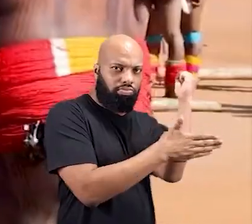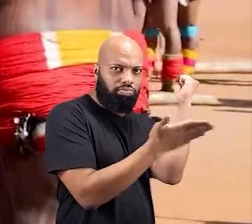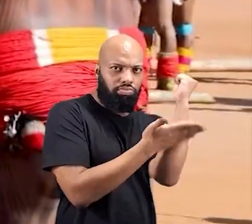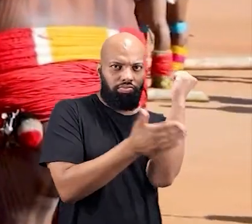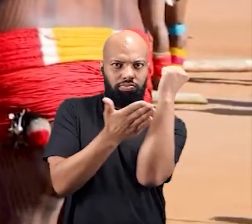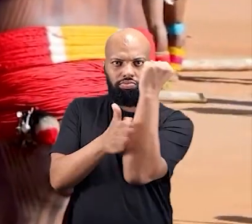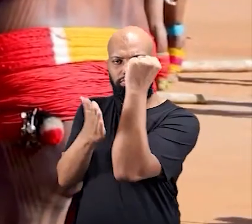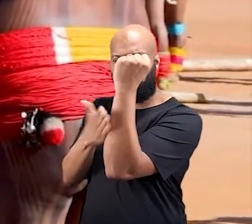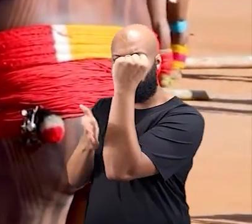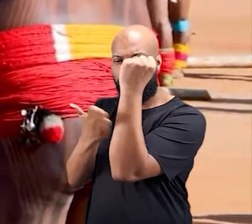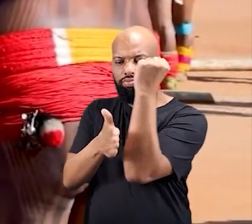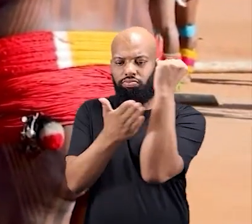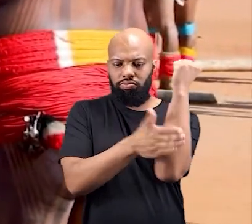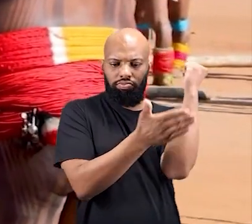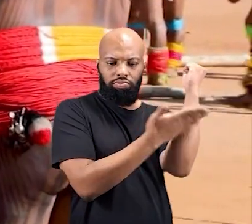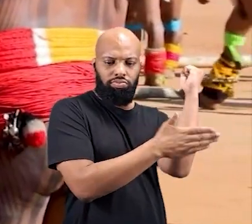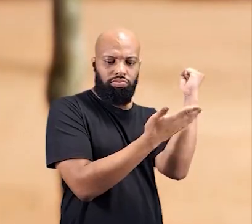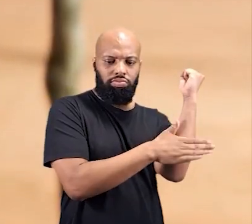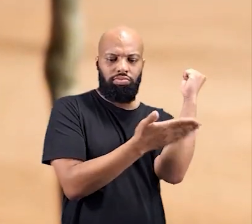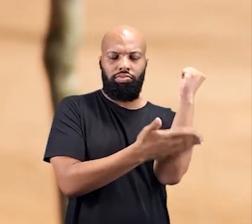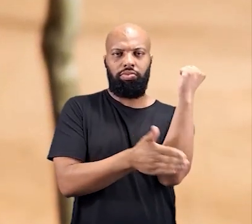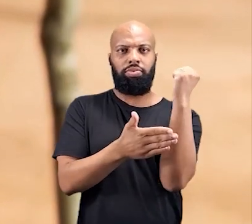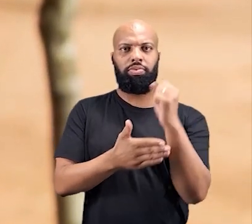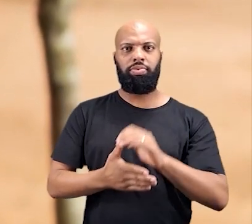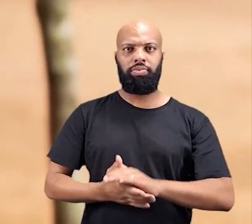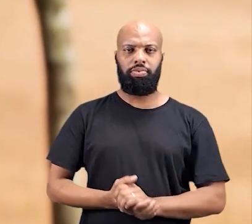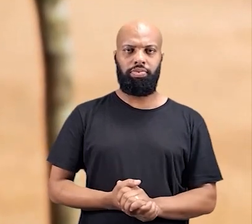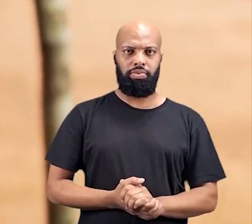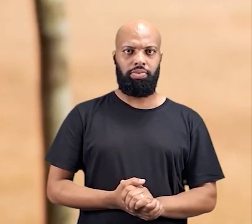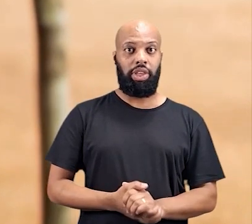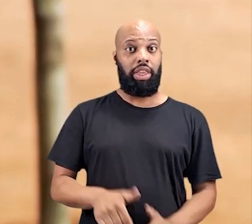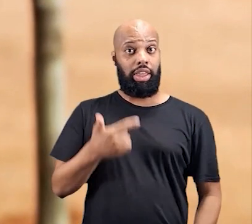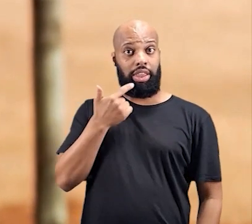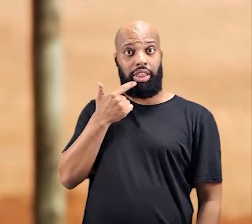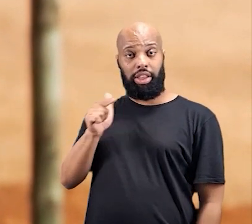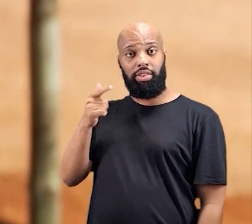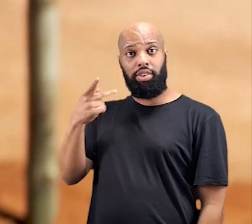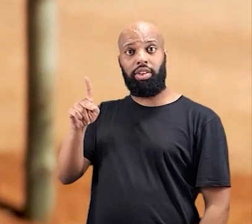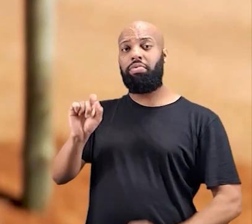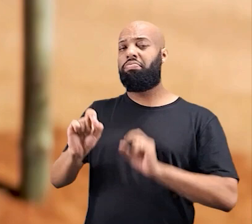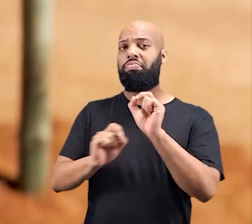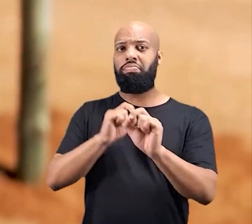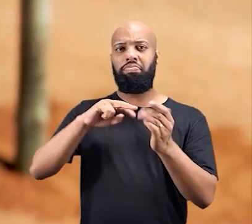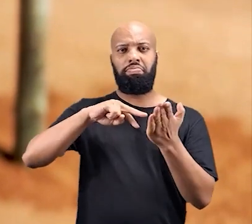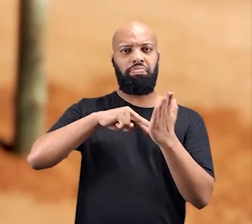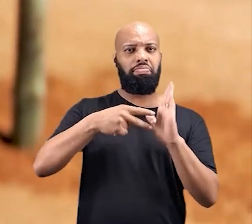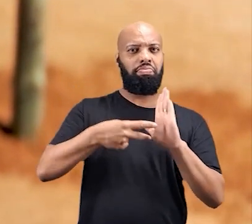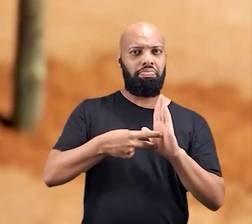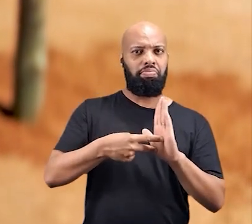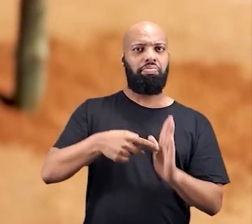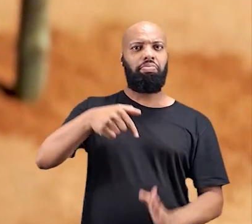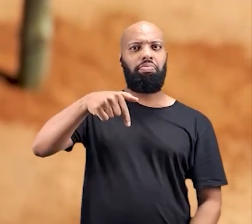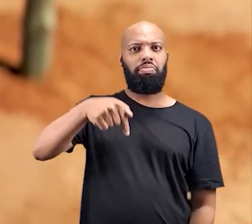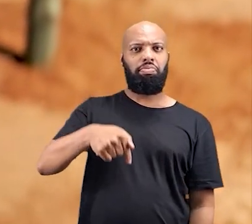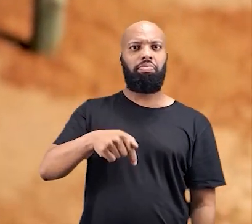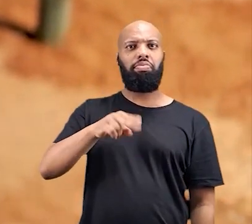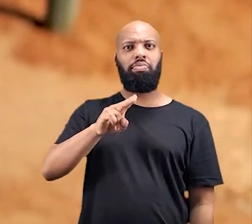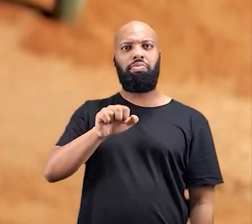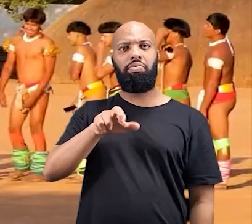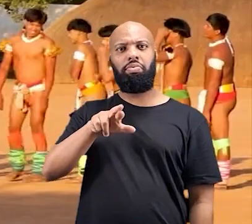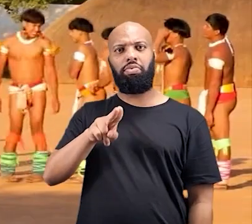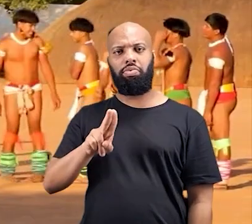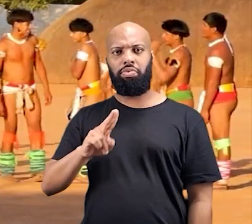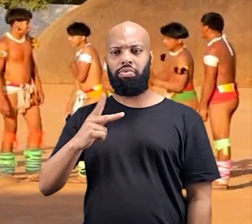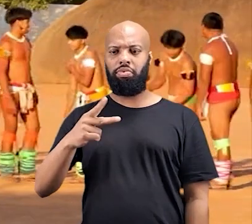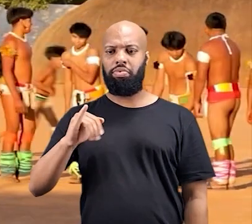A Na língua Kamayurá é Kwarup, que significa a alegria do sol, porque ela tem a origem,